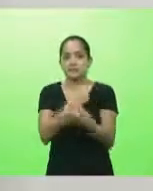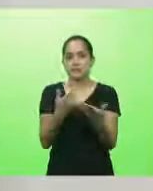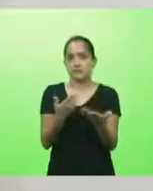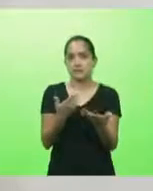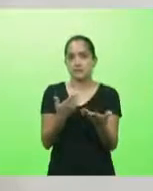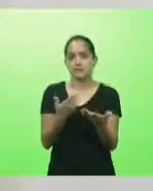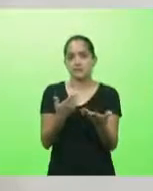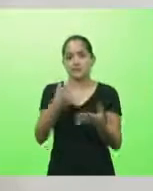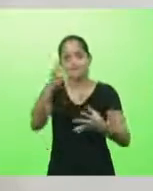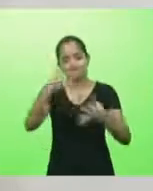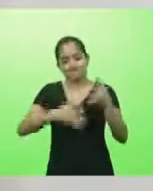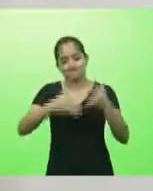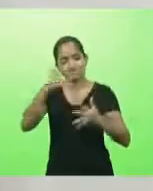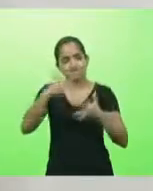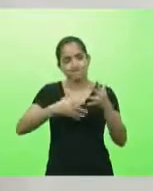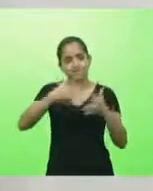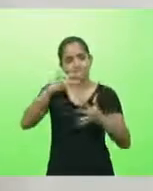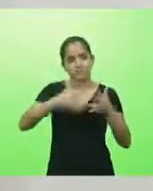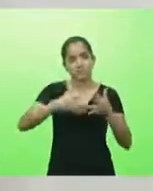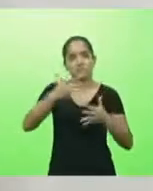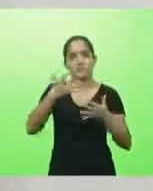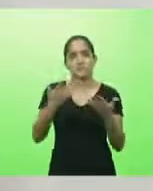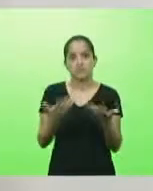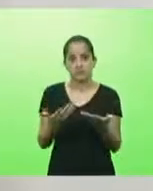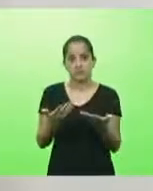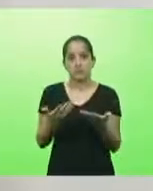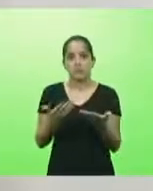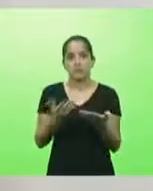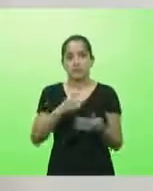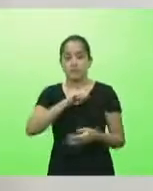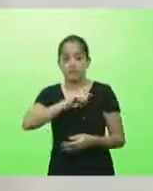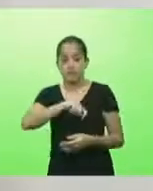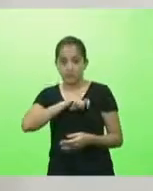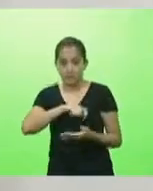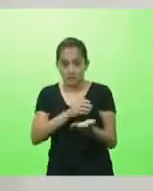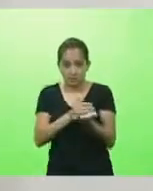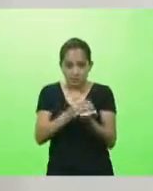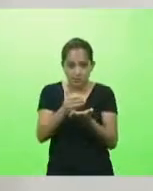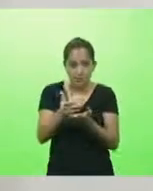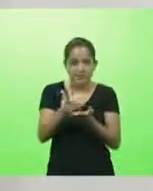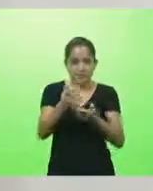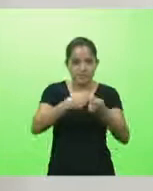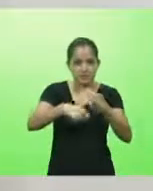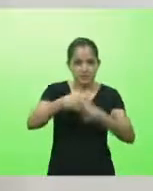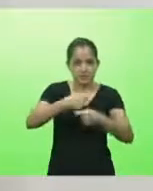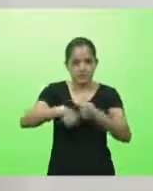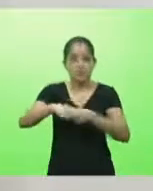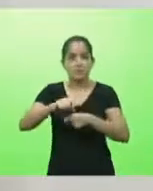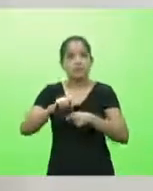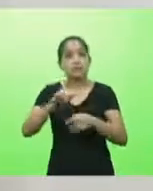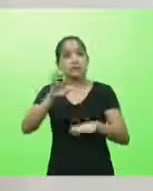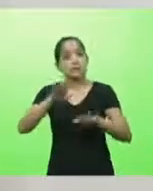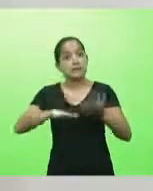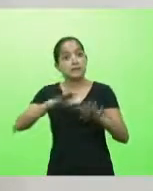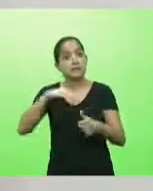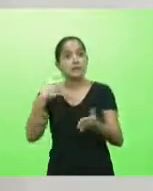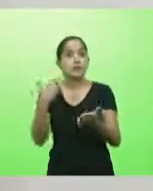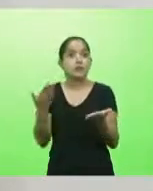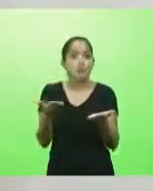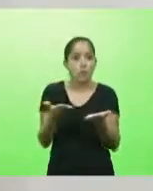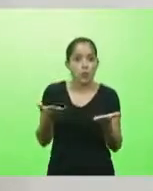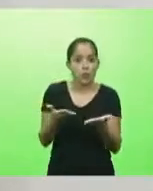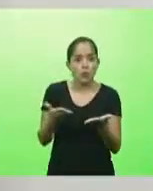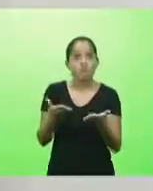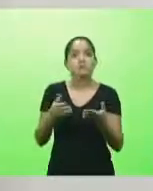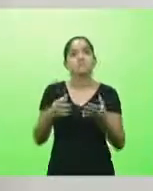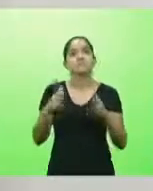atrapalhadas de forma tão maldosa lá no início das negociações, talvez hoje nós estaríamos recebendo segundo, terceiro